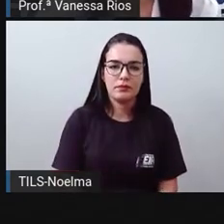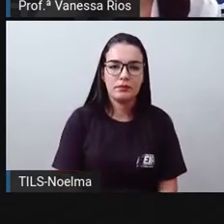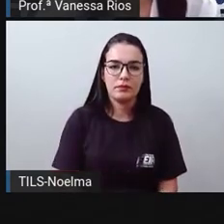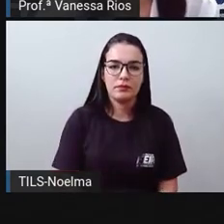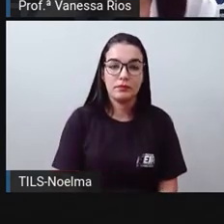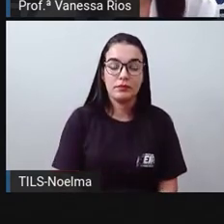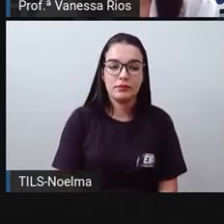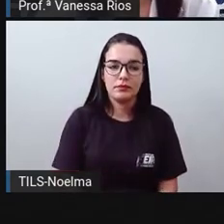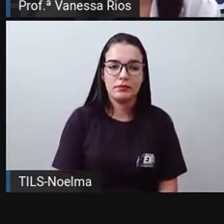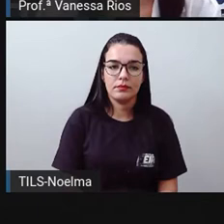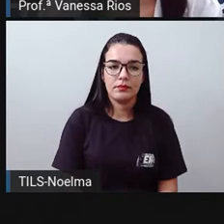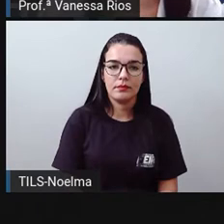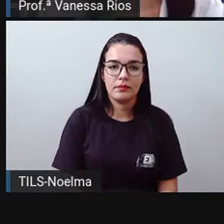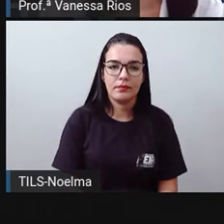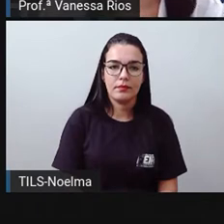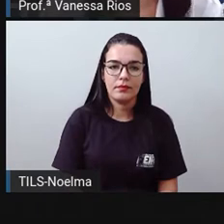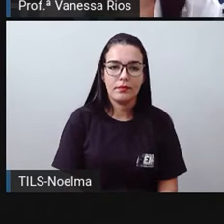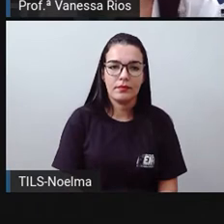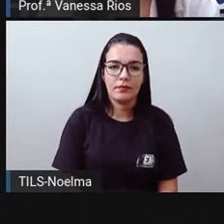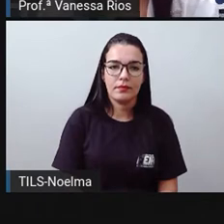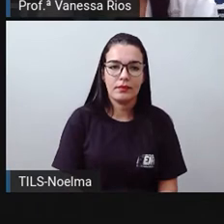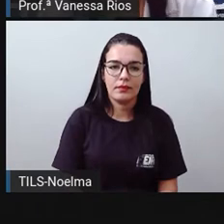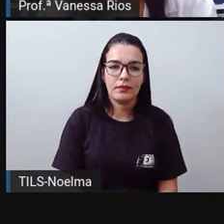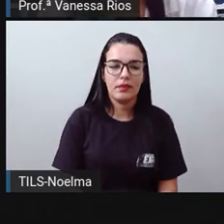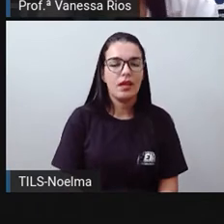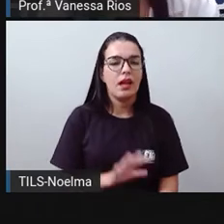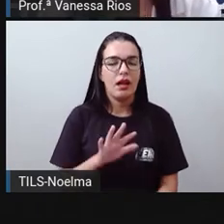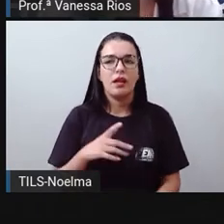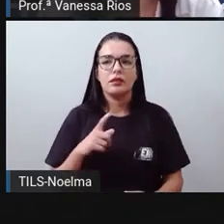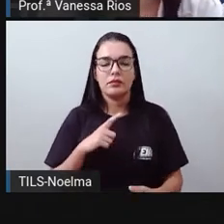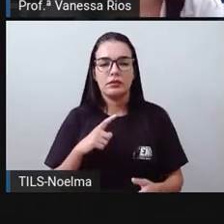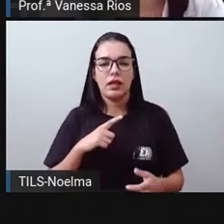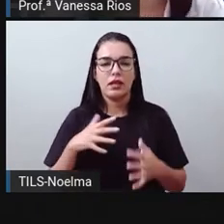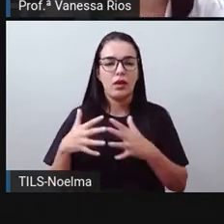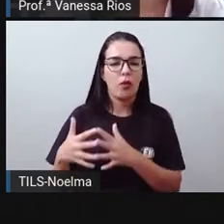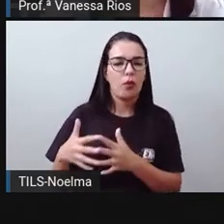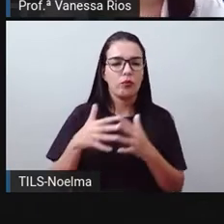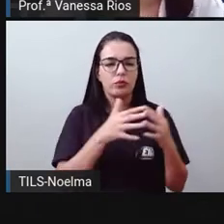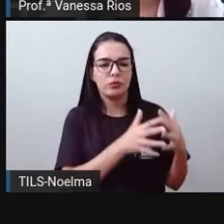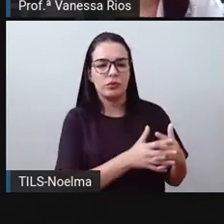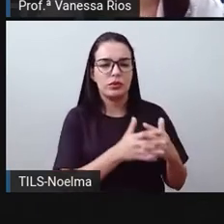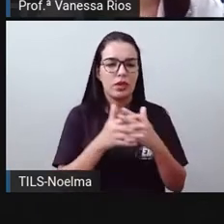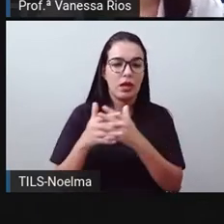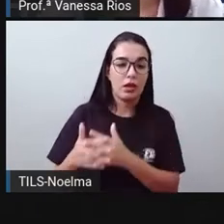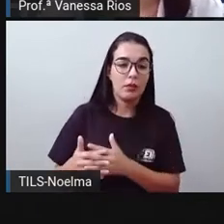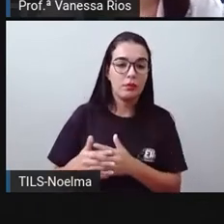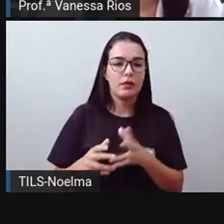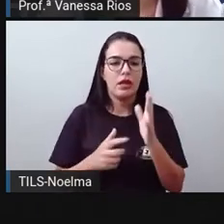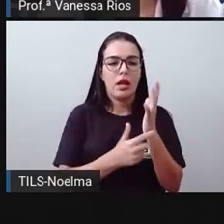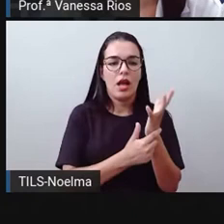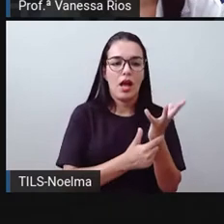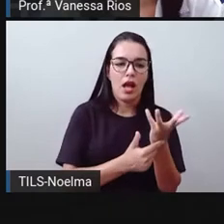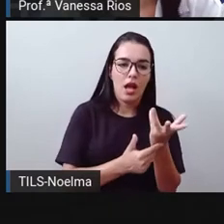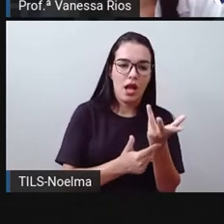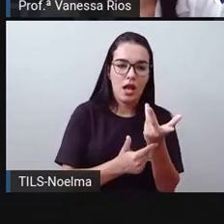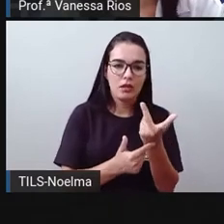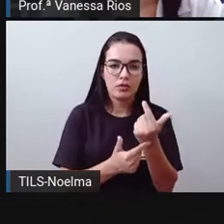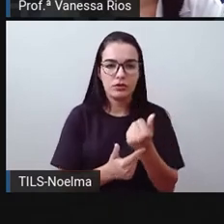E aí, lembra que a Pró falou que existe essa confusão e existe aí essa, às vezes, uma